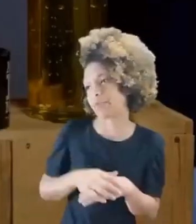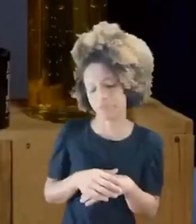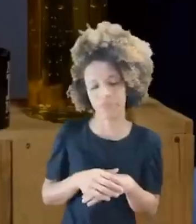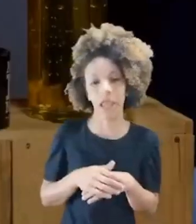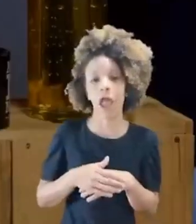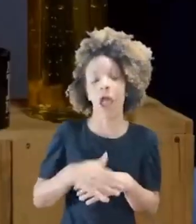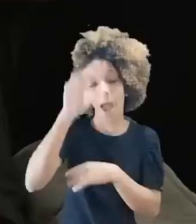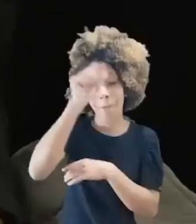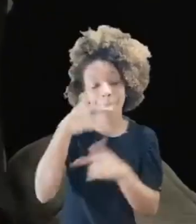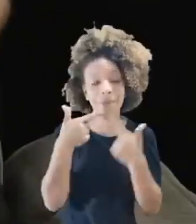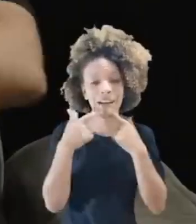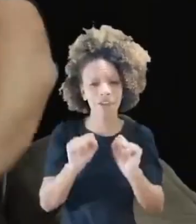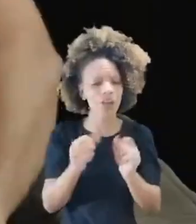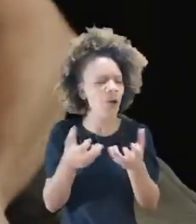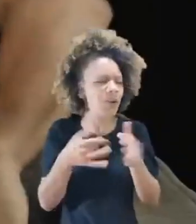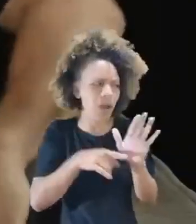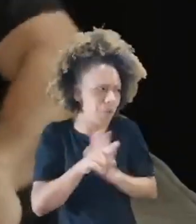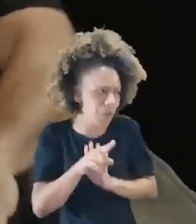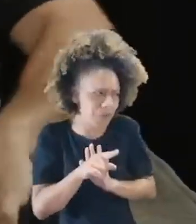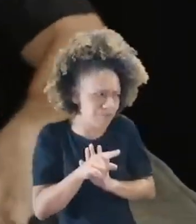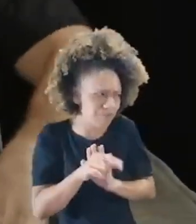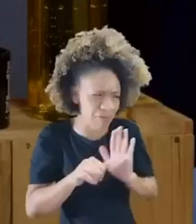nossa língua pra aprender a pronunciar. quero começar perguntando.